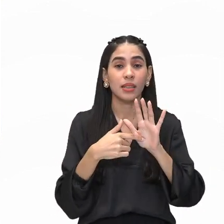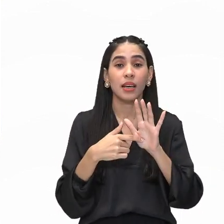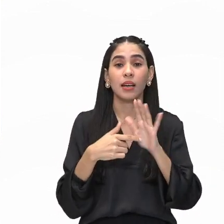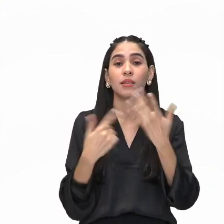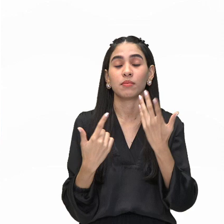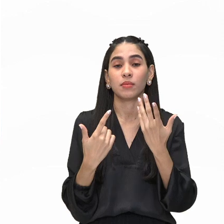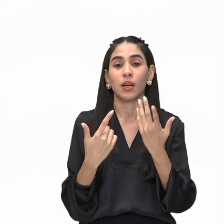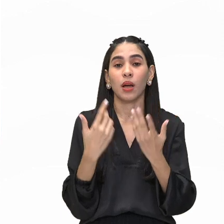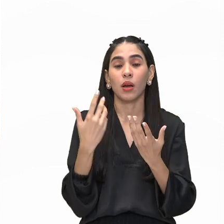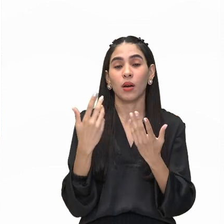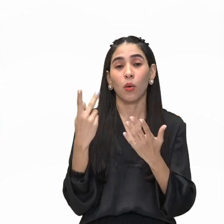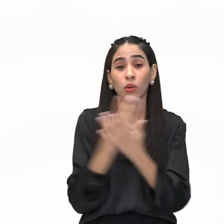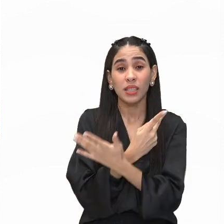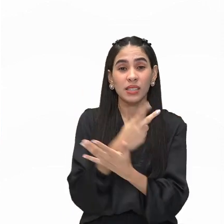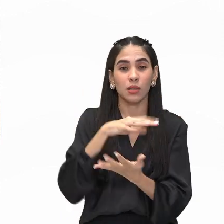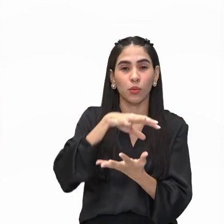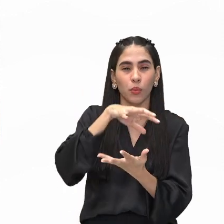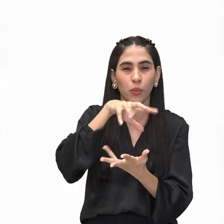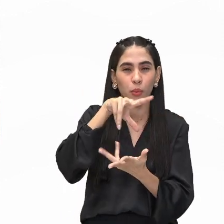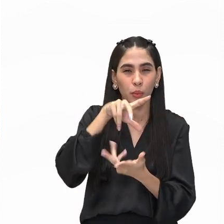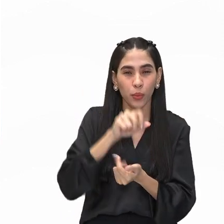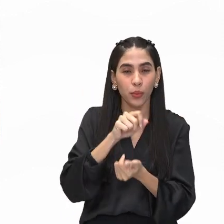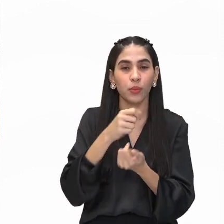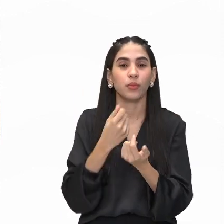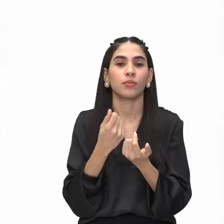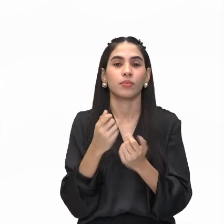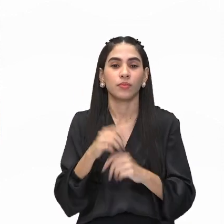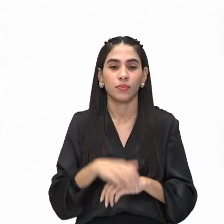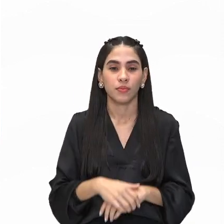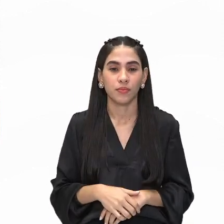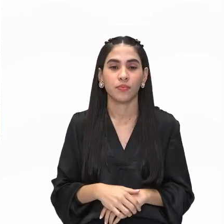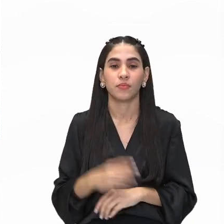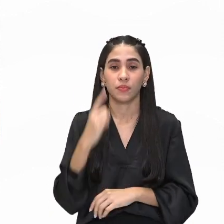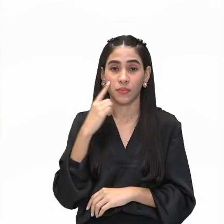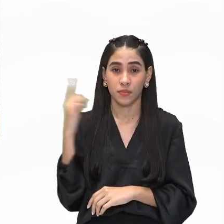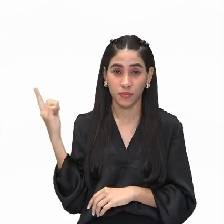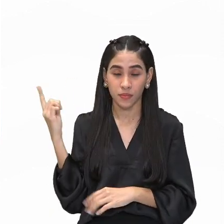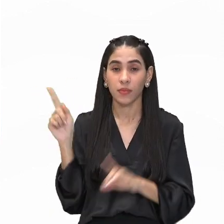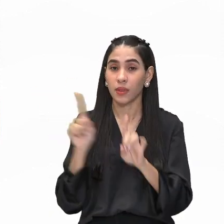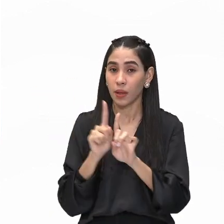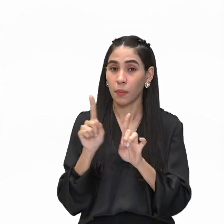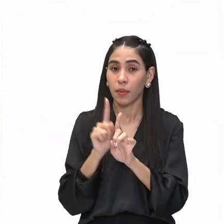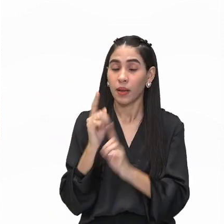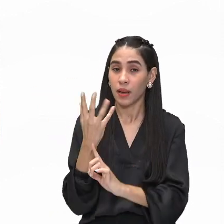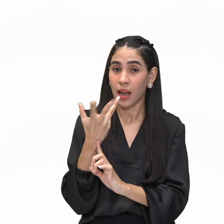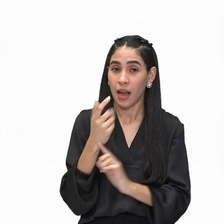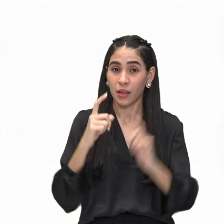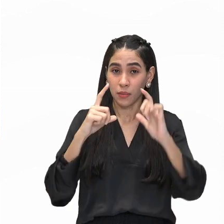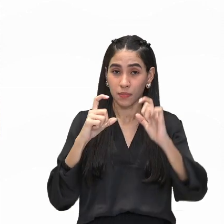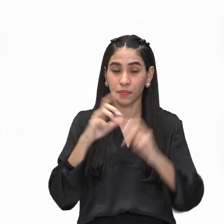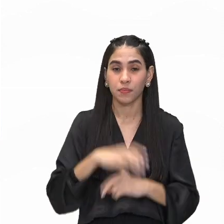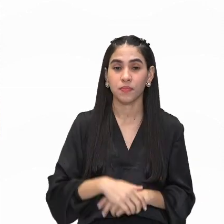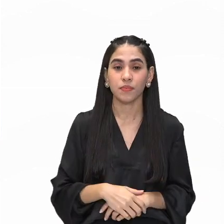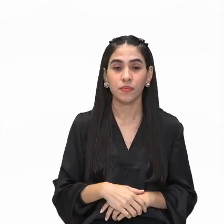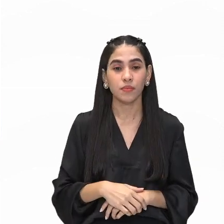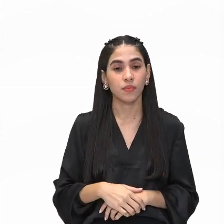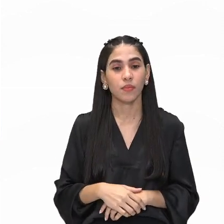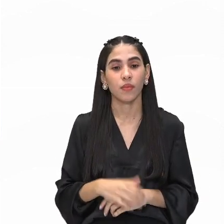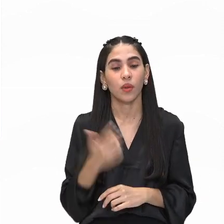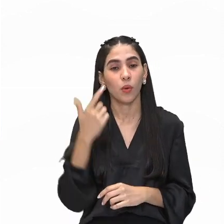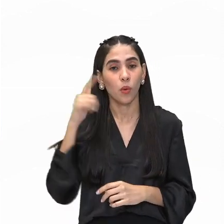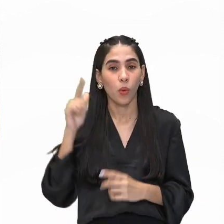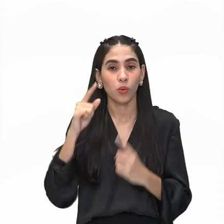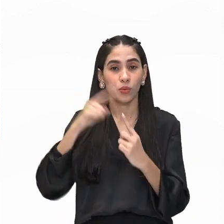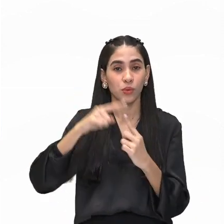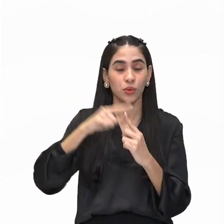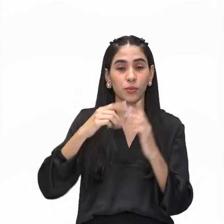acontecendo no mundo. Então, também faz parte da arte, a fotografia. Nós temos também um outro estilo